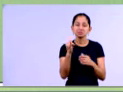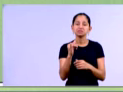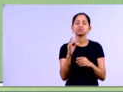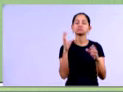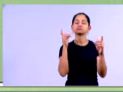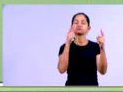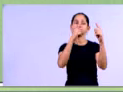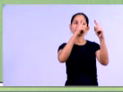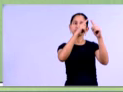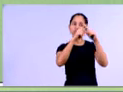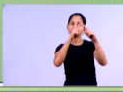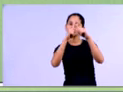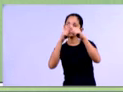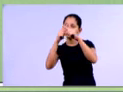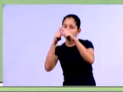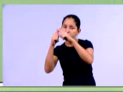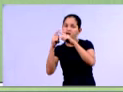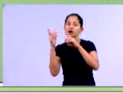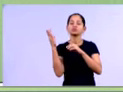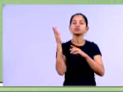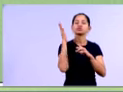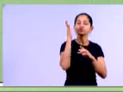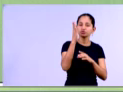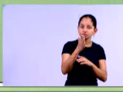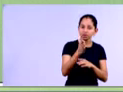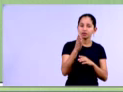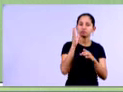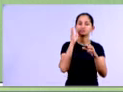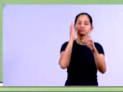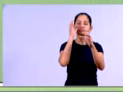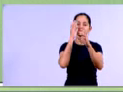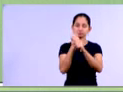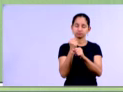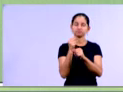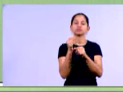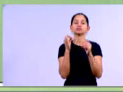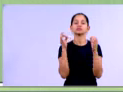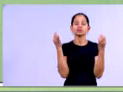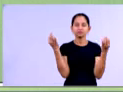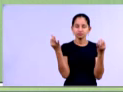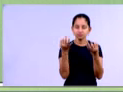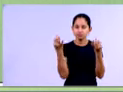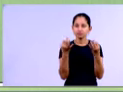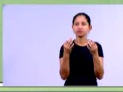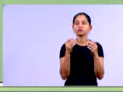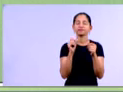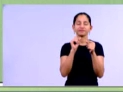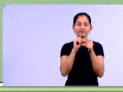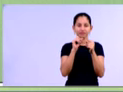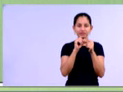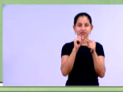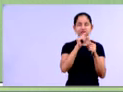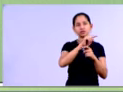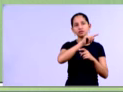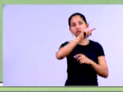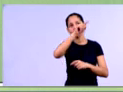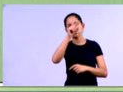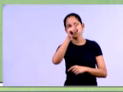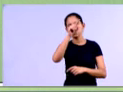multiplicar esse por esse, né, esse por esse, esse por esse, esse por esse e esse por esse,